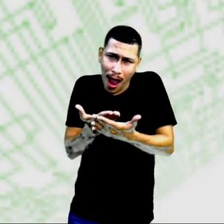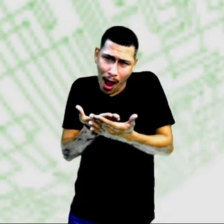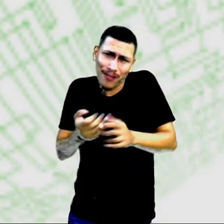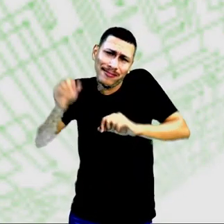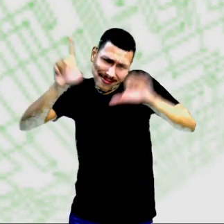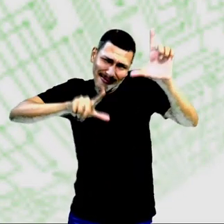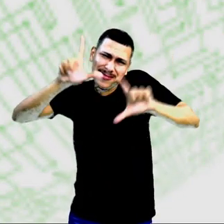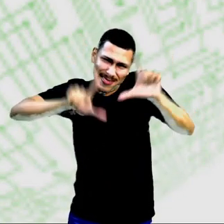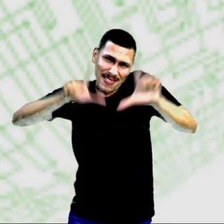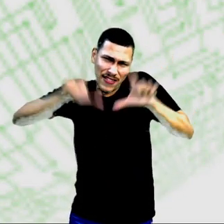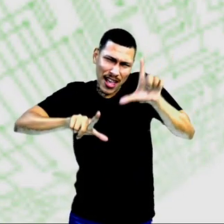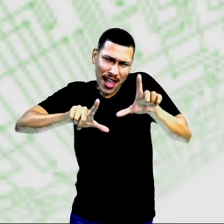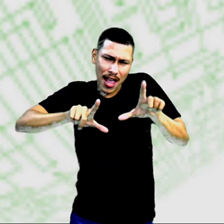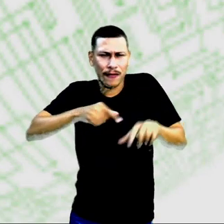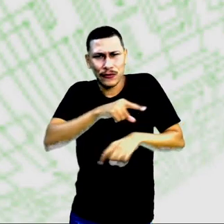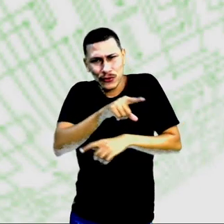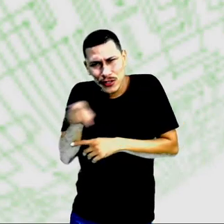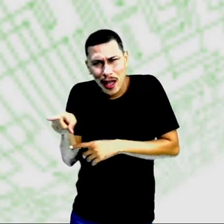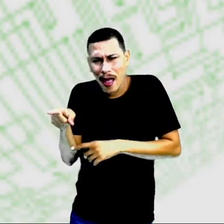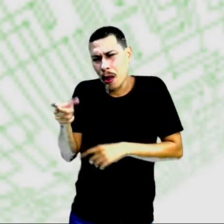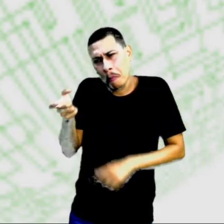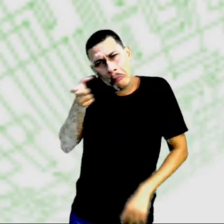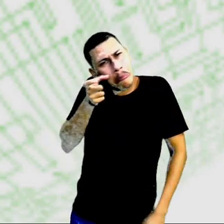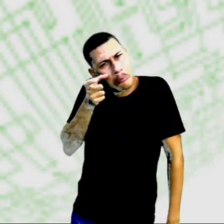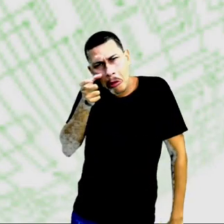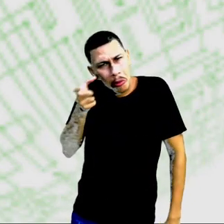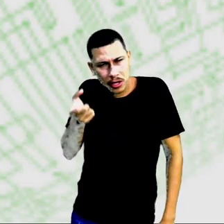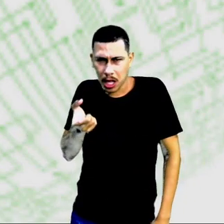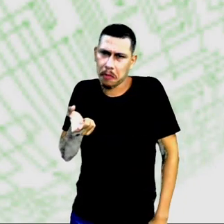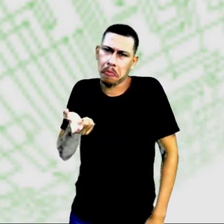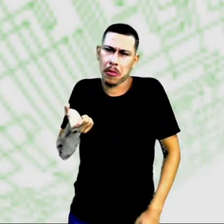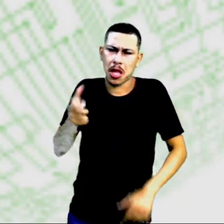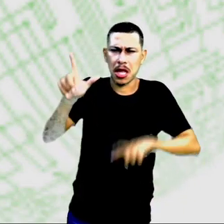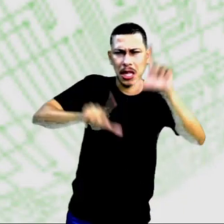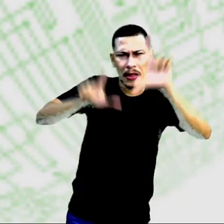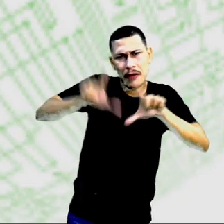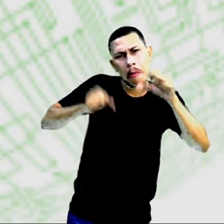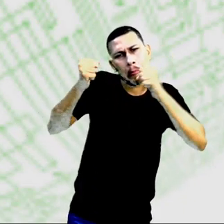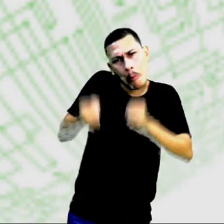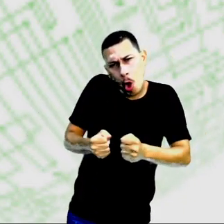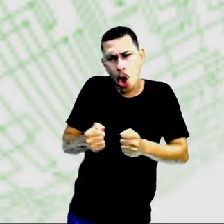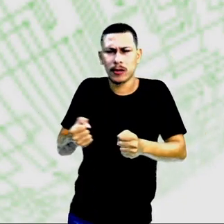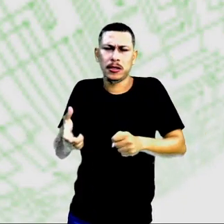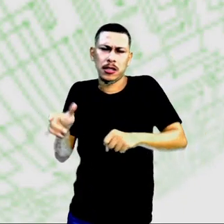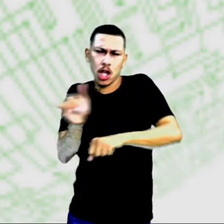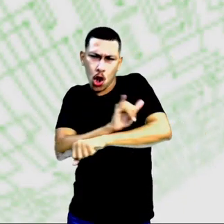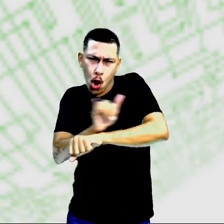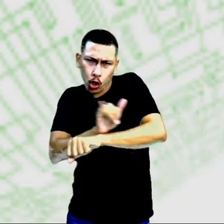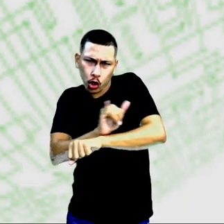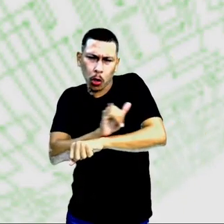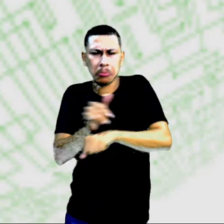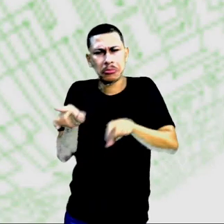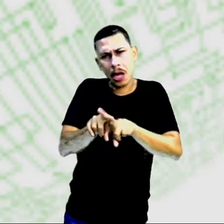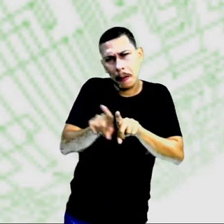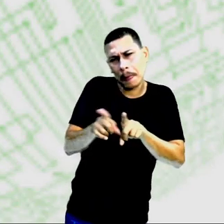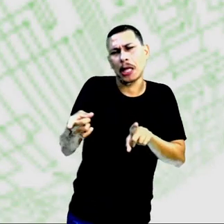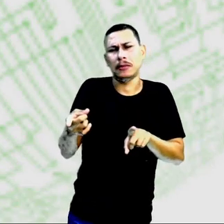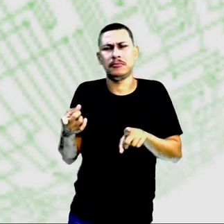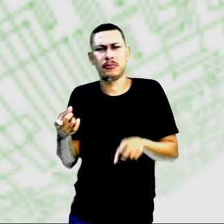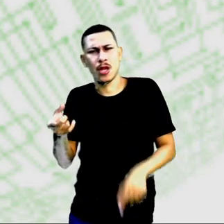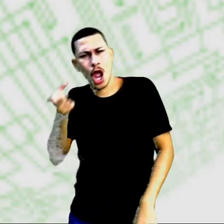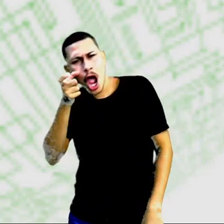Então, se você não assistir na TV, você tem a opção de ir lá no YouTube e assistir pelas redes sociais,